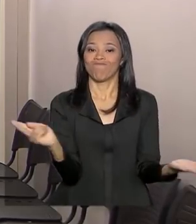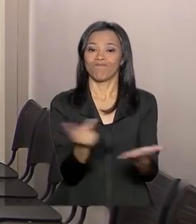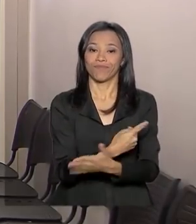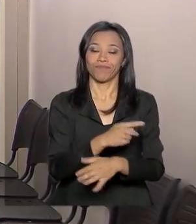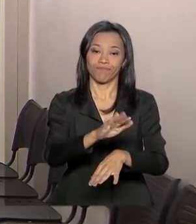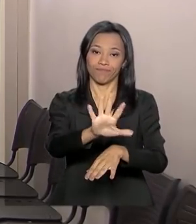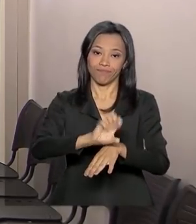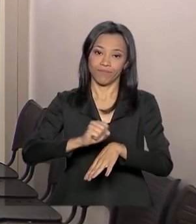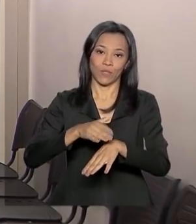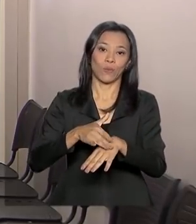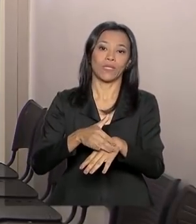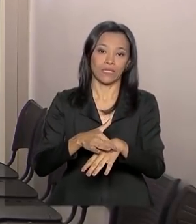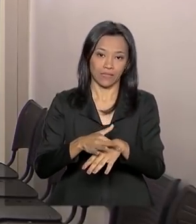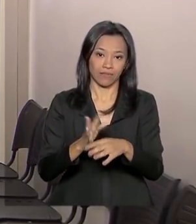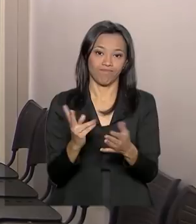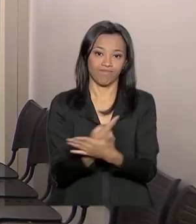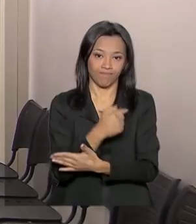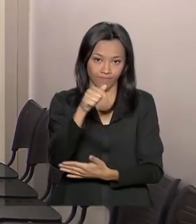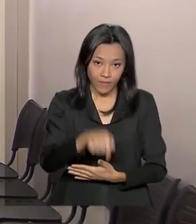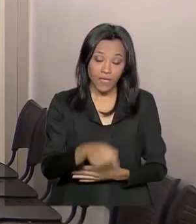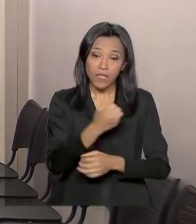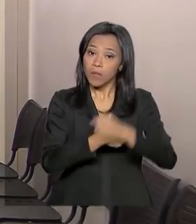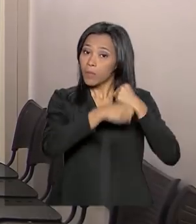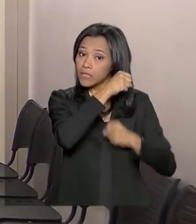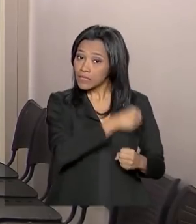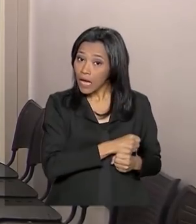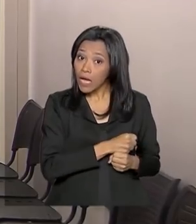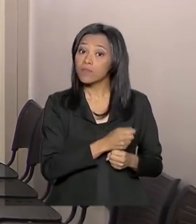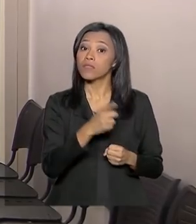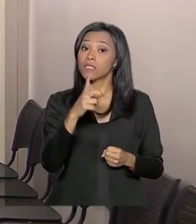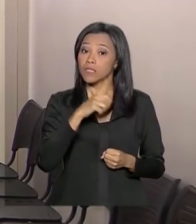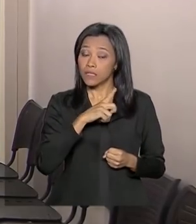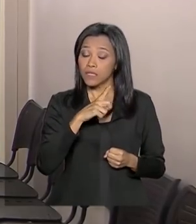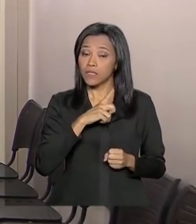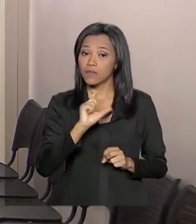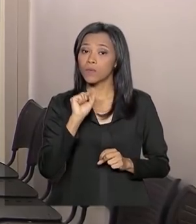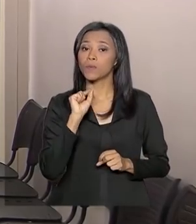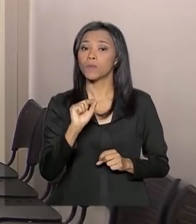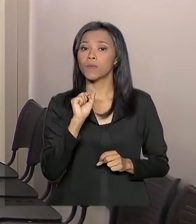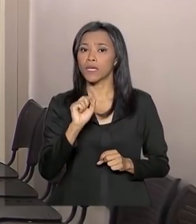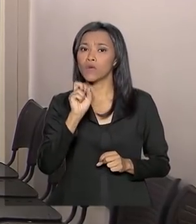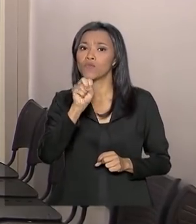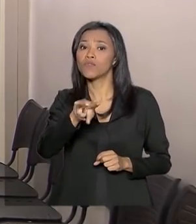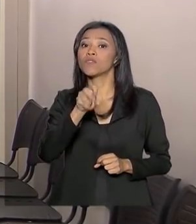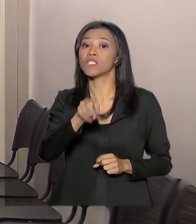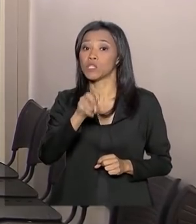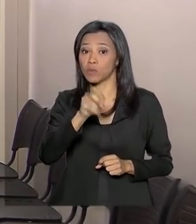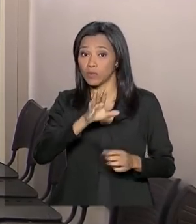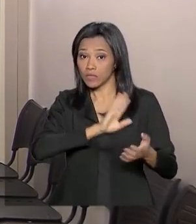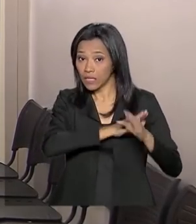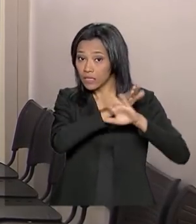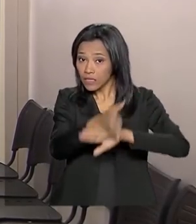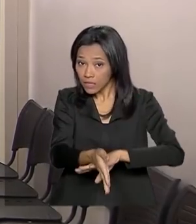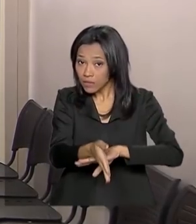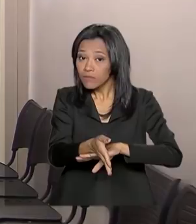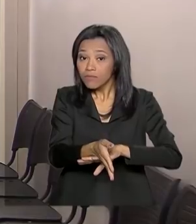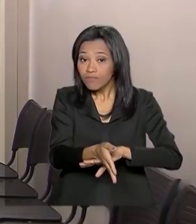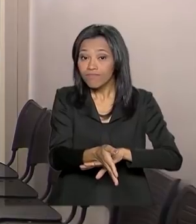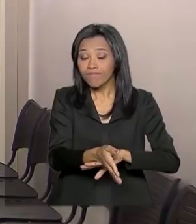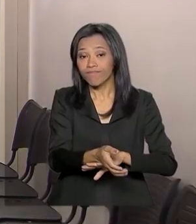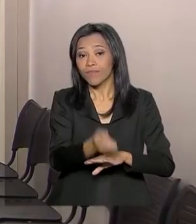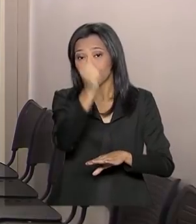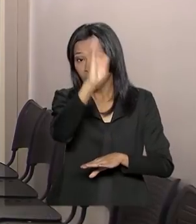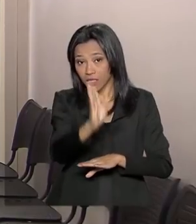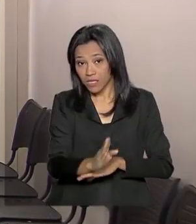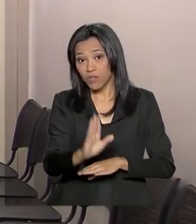doença. Ano passado, o Brasil viveu a reintrodução do vírus do sarampo, vindo principalmente do